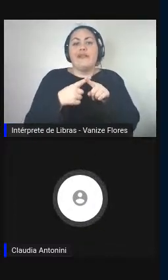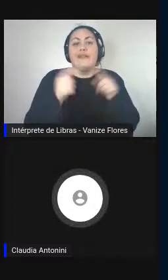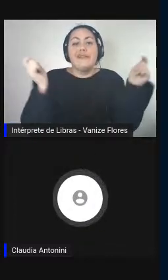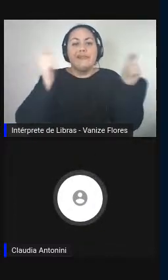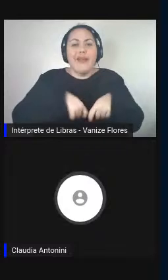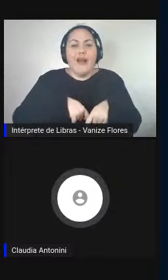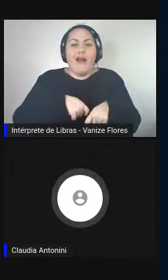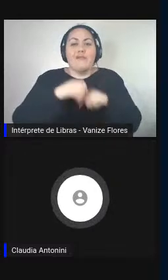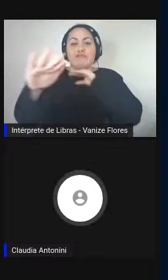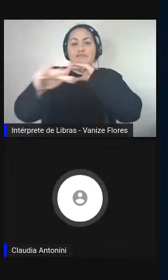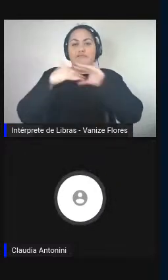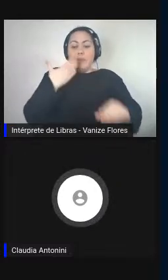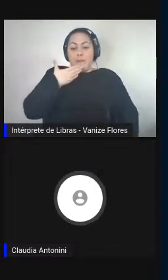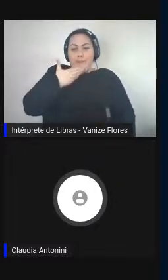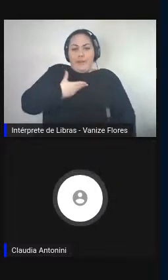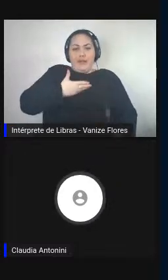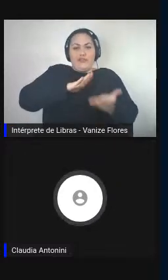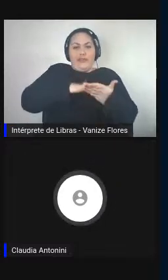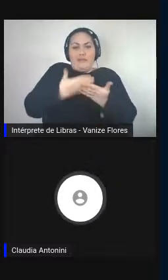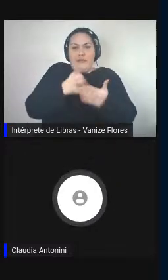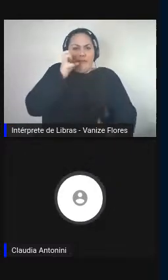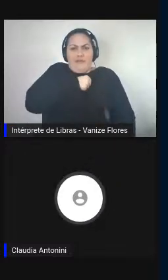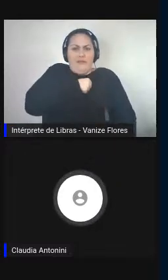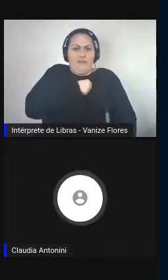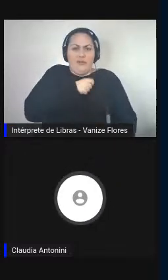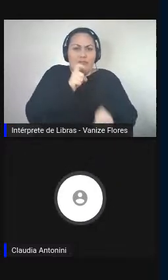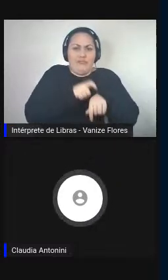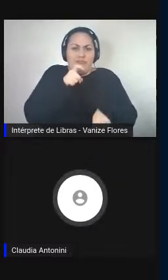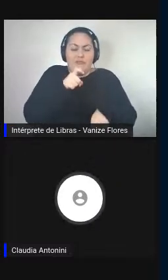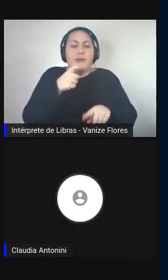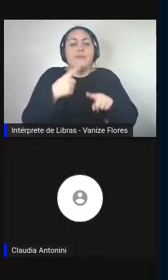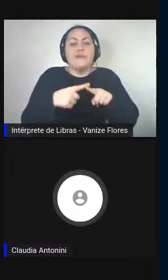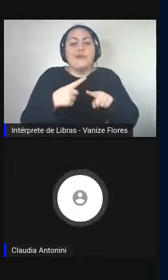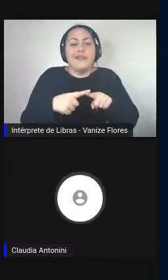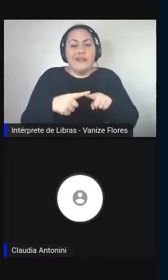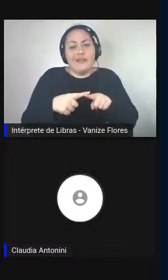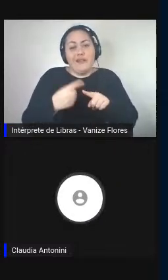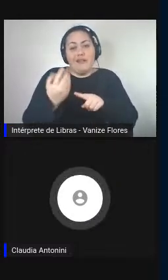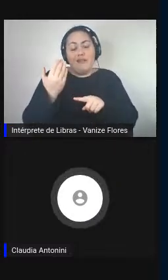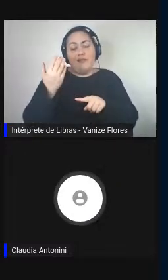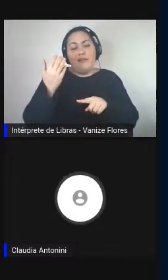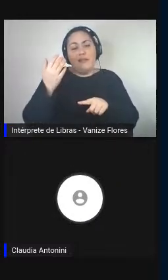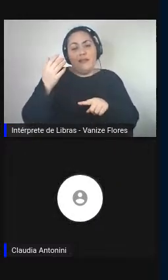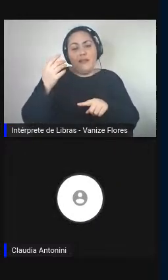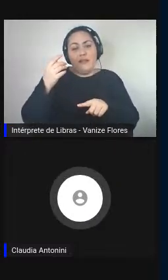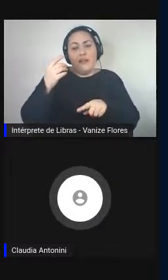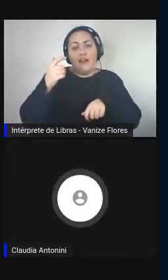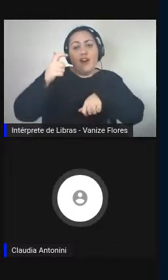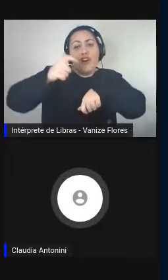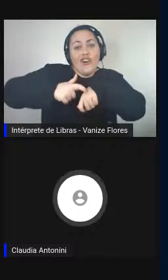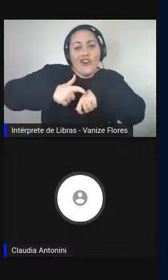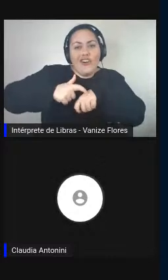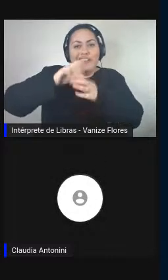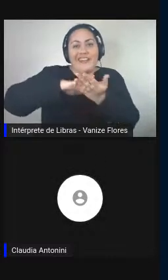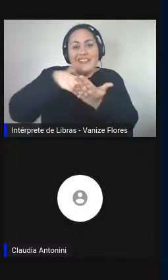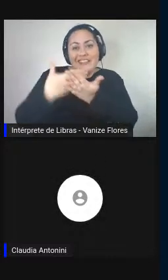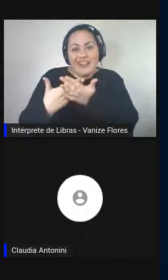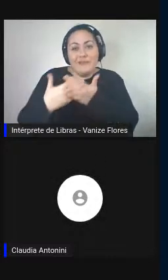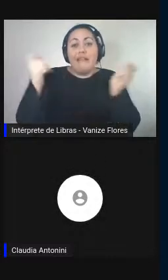interpretação até o momento no qual o serviço de interpretação é feito. Então,